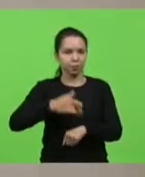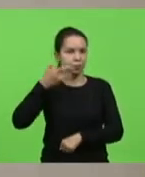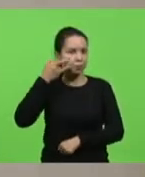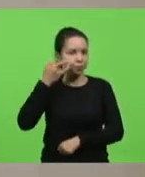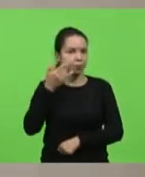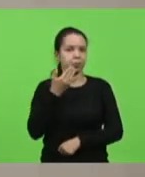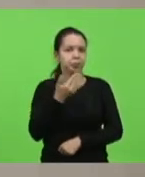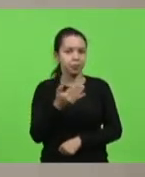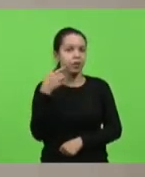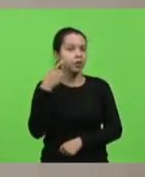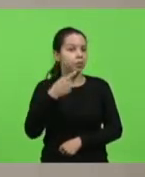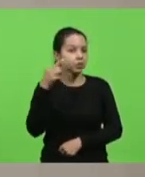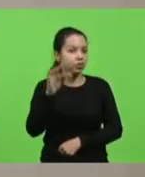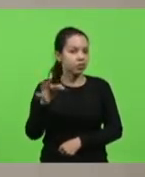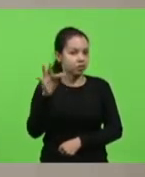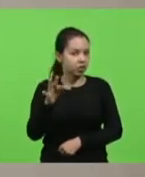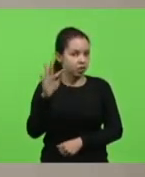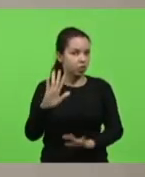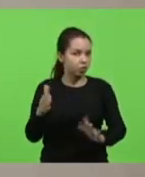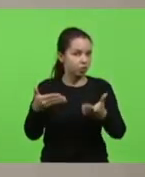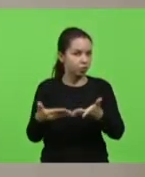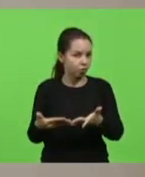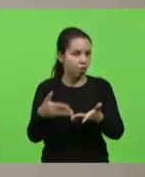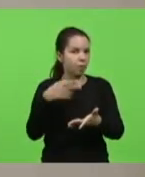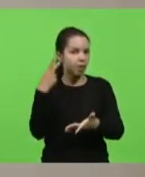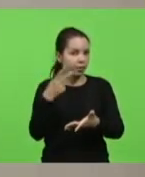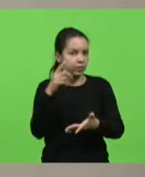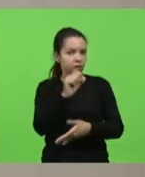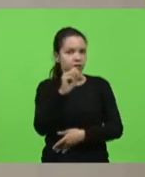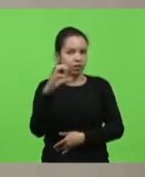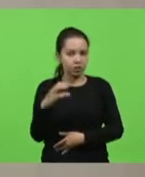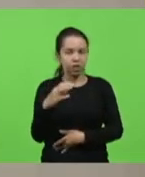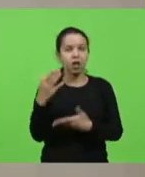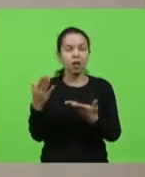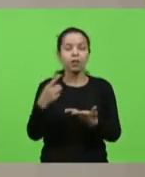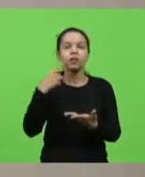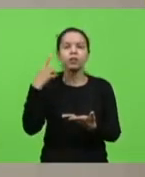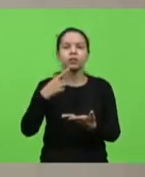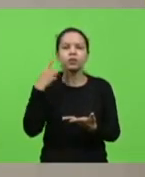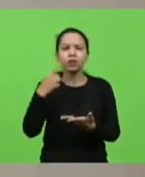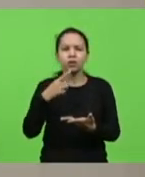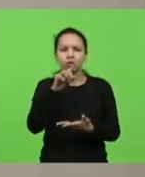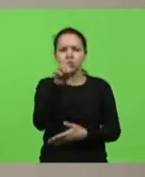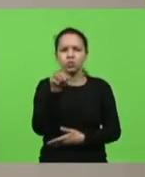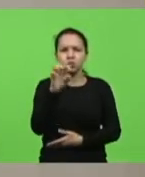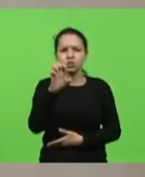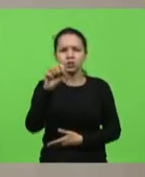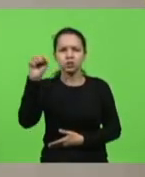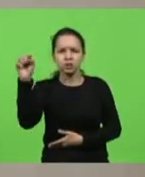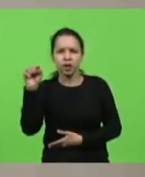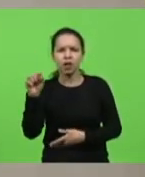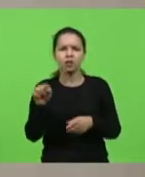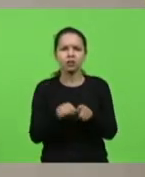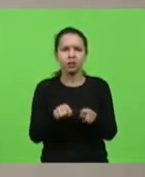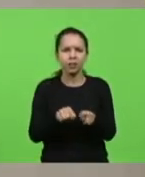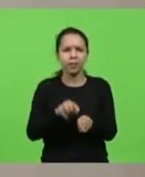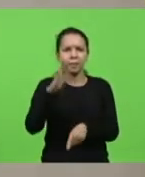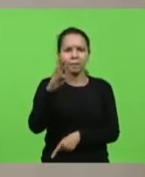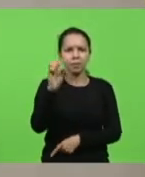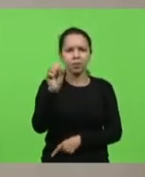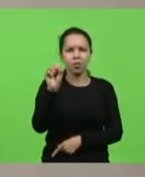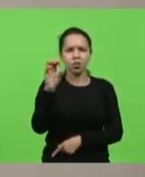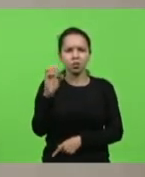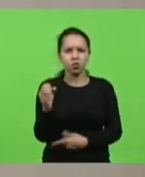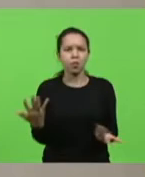deputados federais do Fórum Parlamentar Catarinense, ao deputado Zé Silva e ao deputado Bosco Saraiva, pela